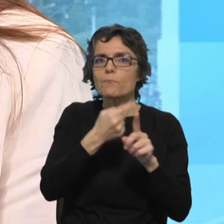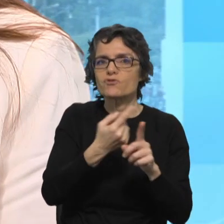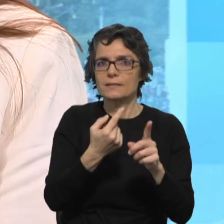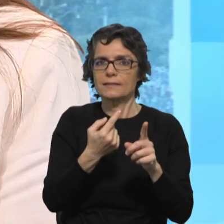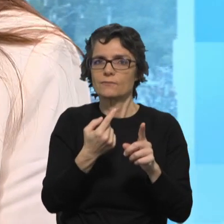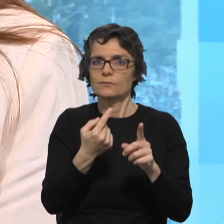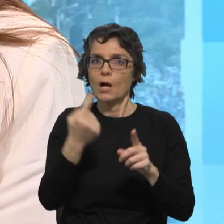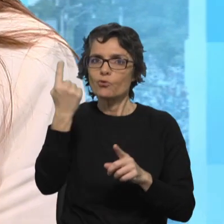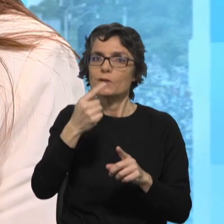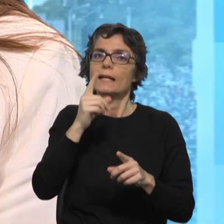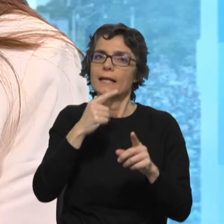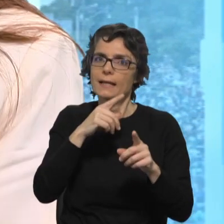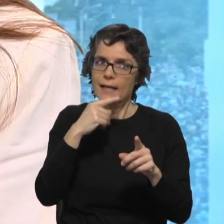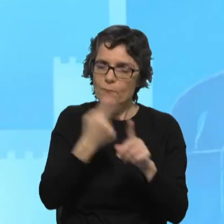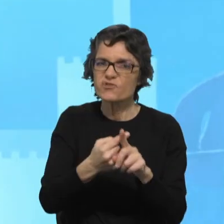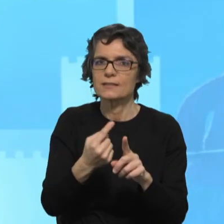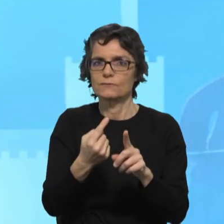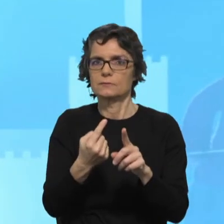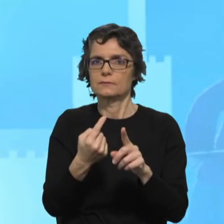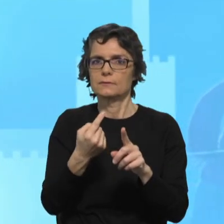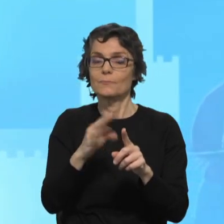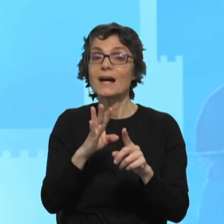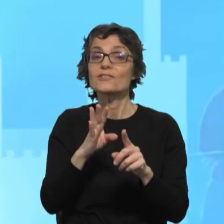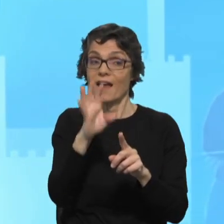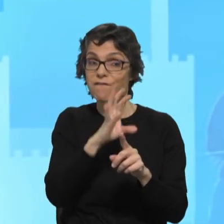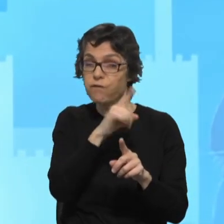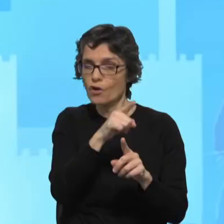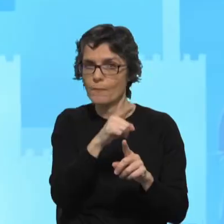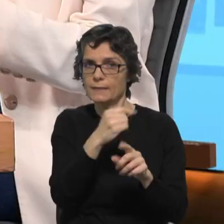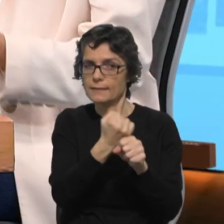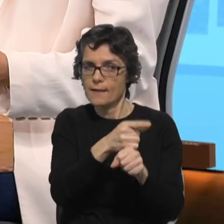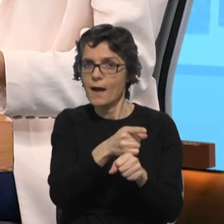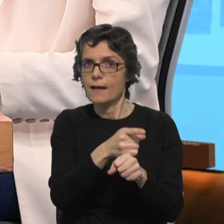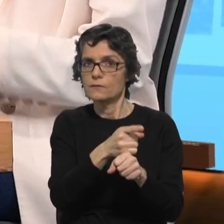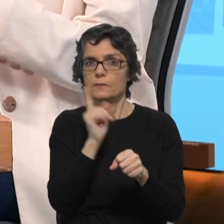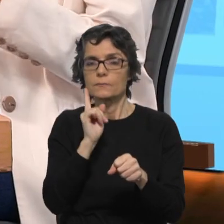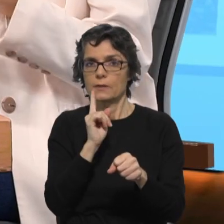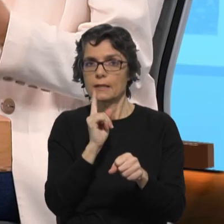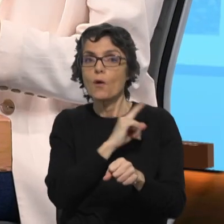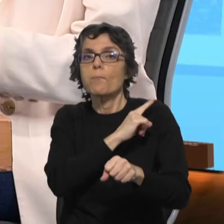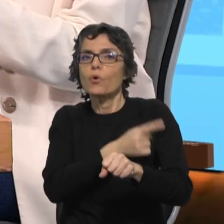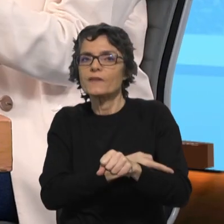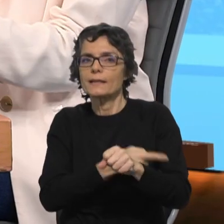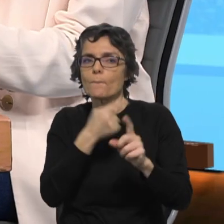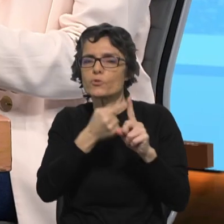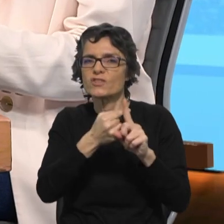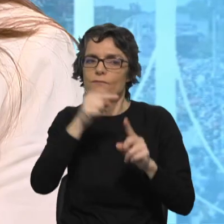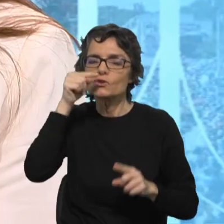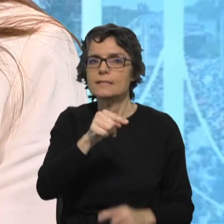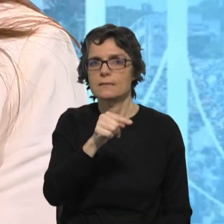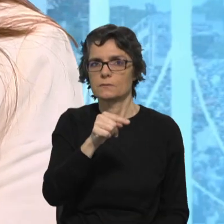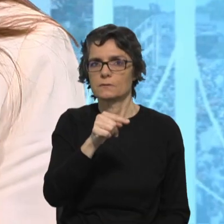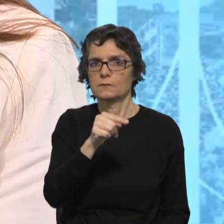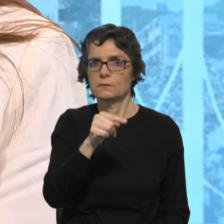questão é como são exercidas. Por isso, eu acho que também temos que nos lembrar que para lá, daqueles que nos representam e sem dúvida há